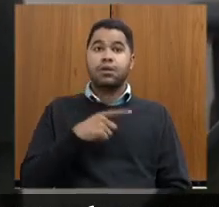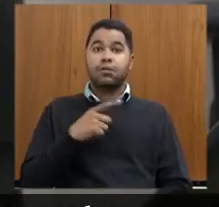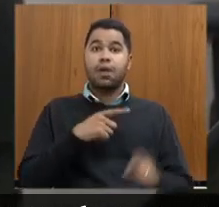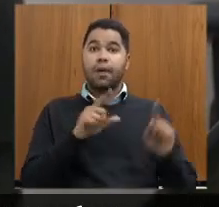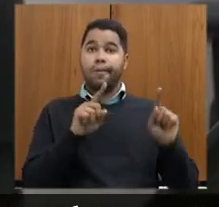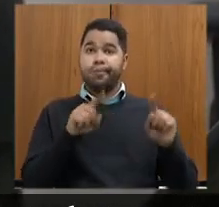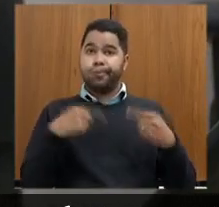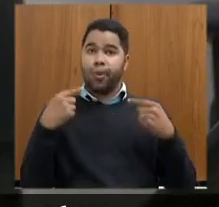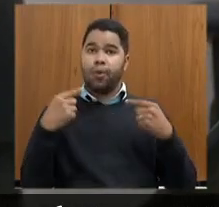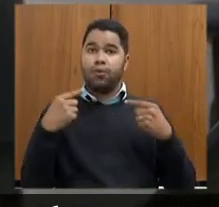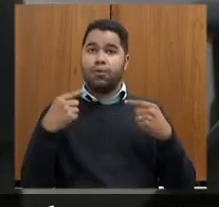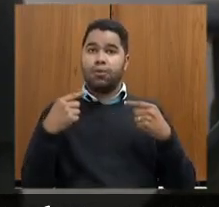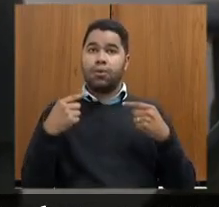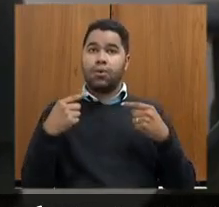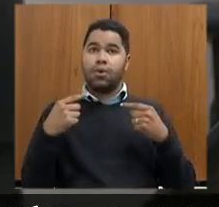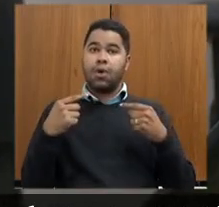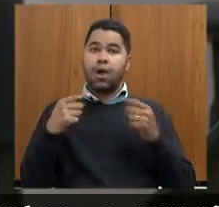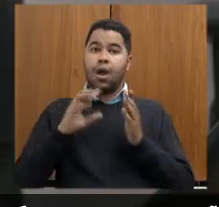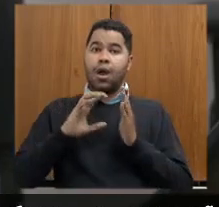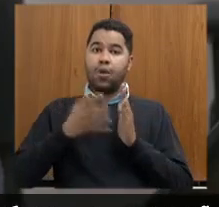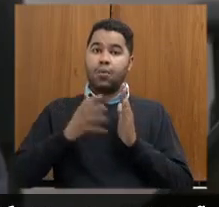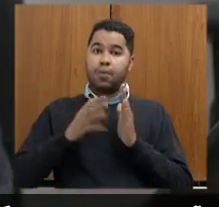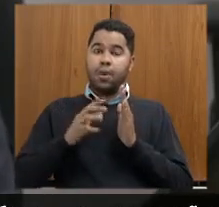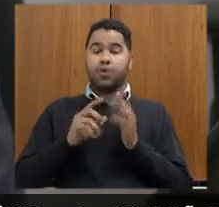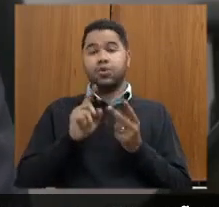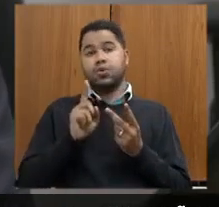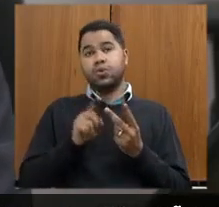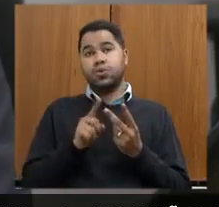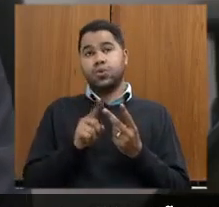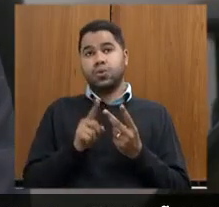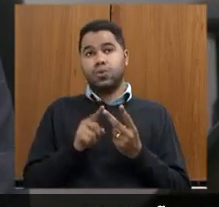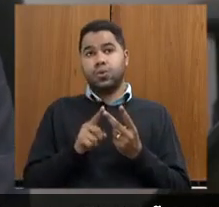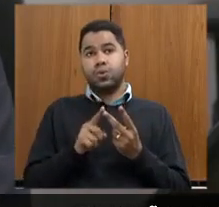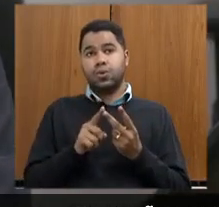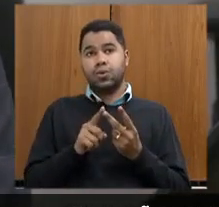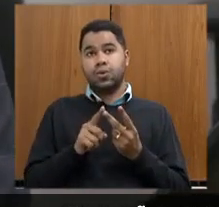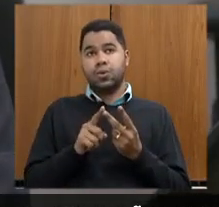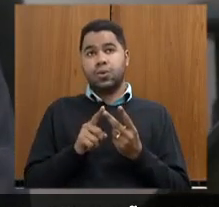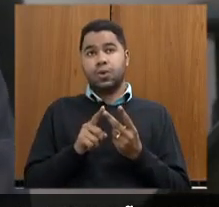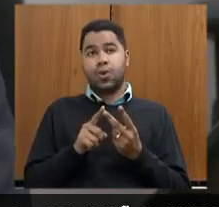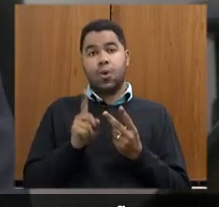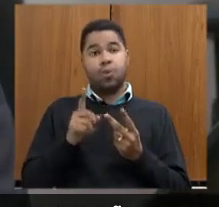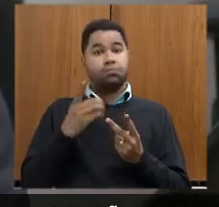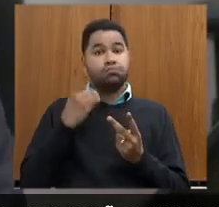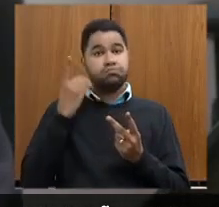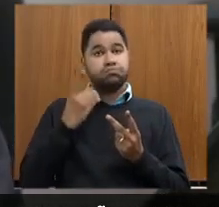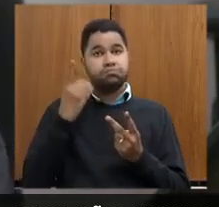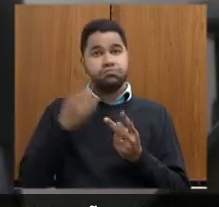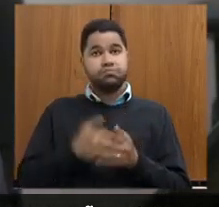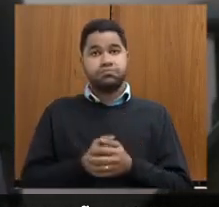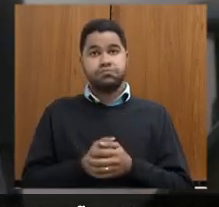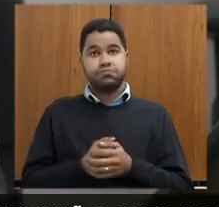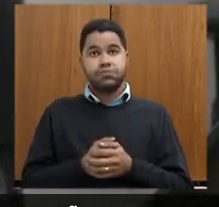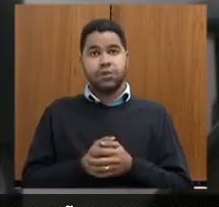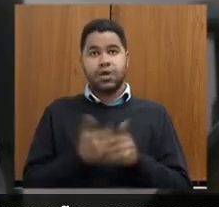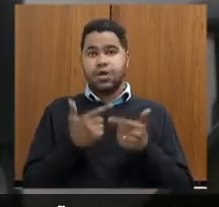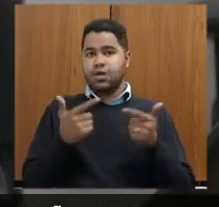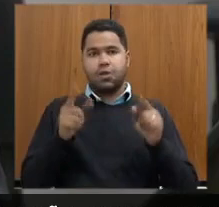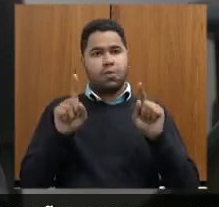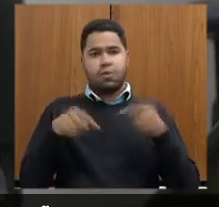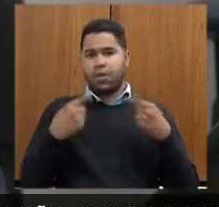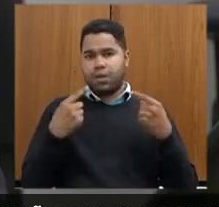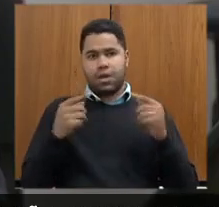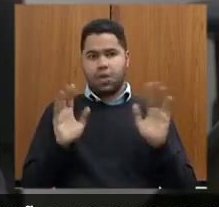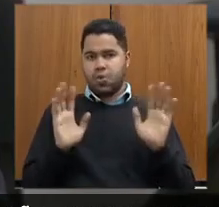a um bloco a um partido ou a um a um parlamentar não houve ataque aqui